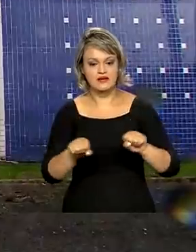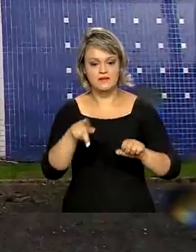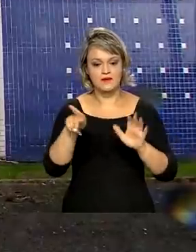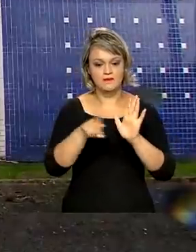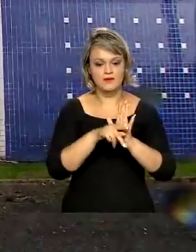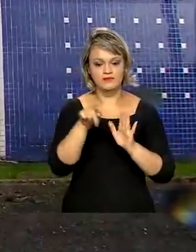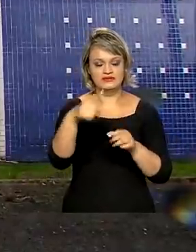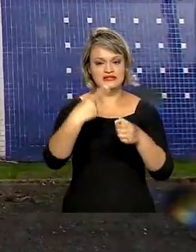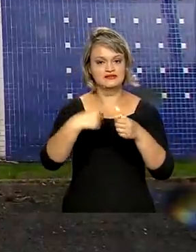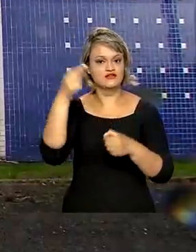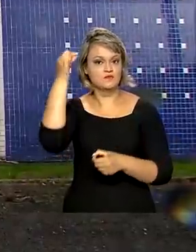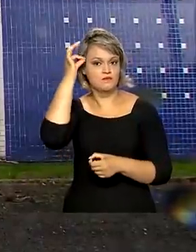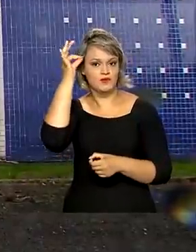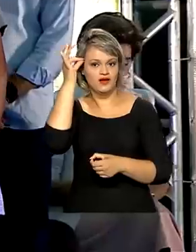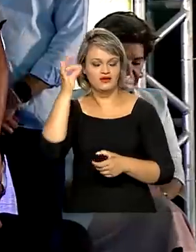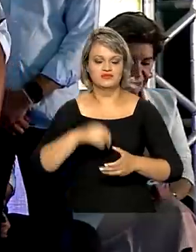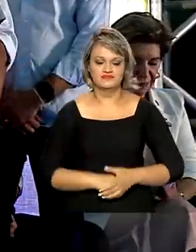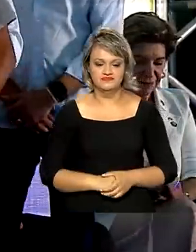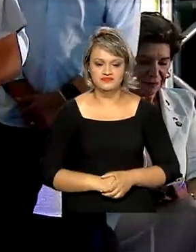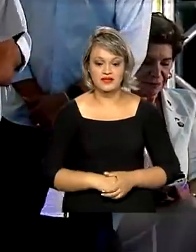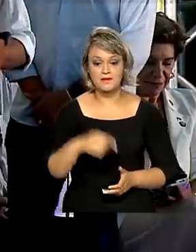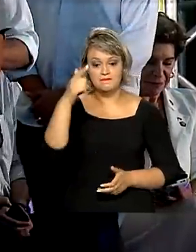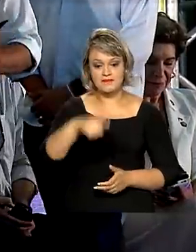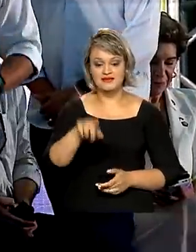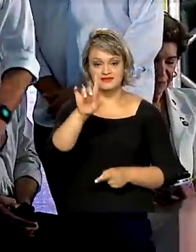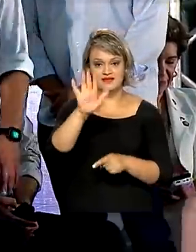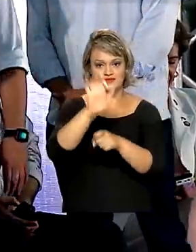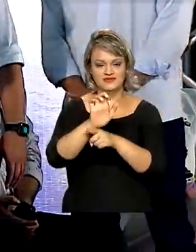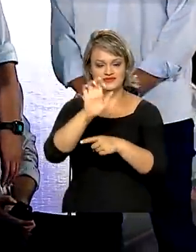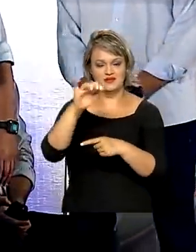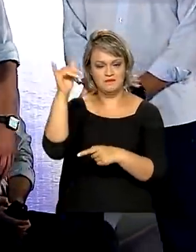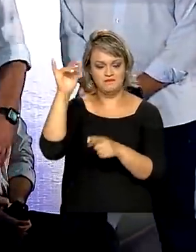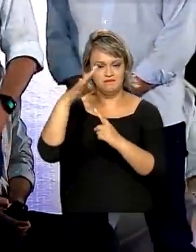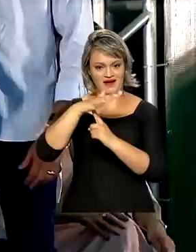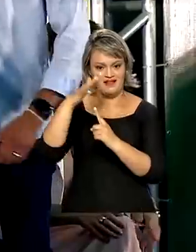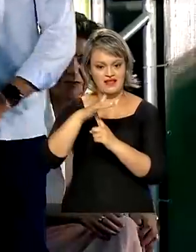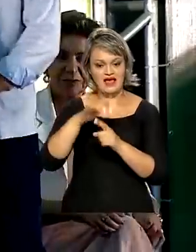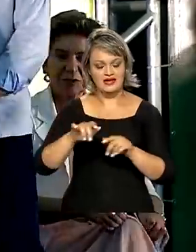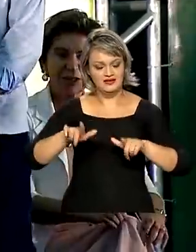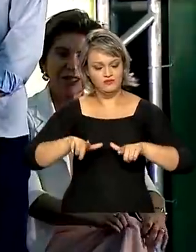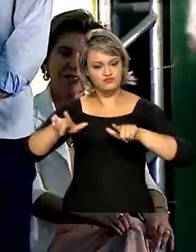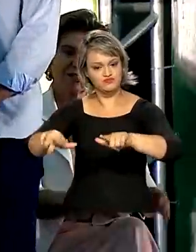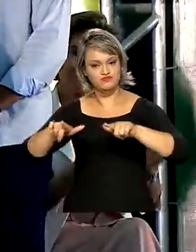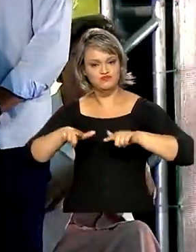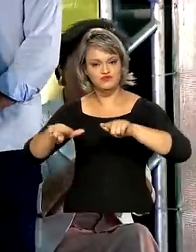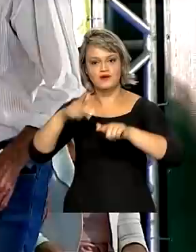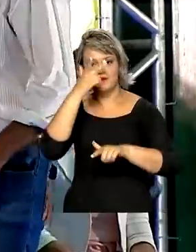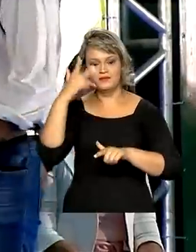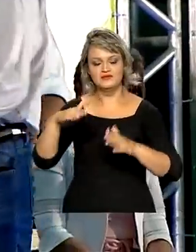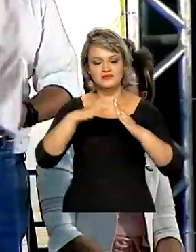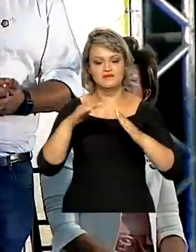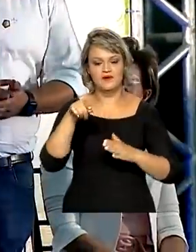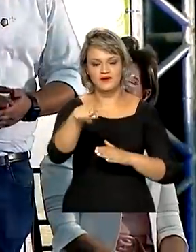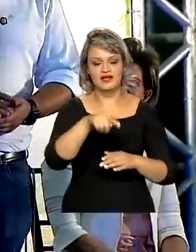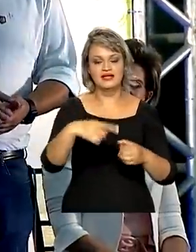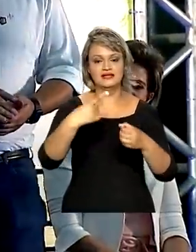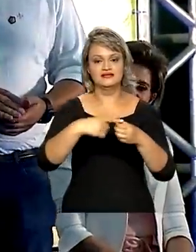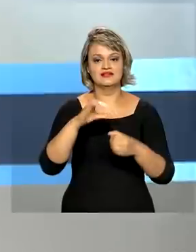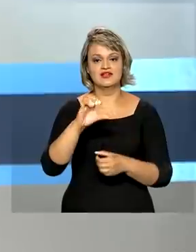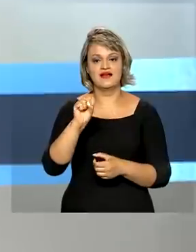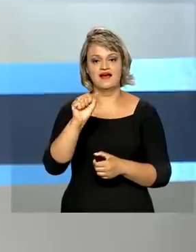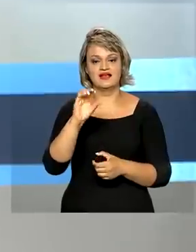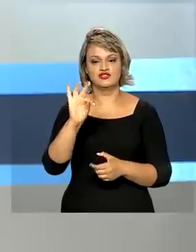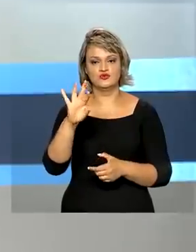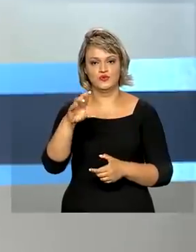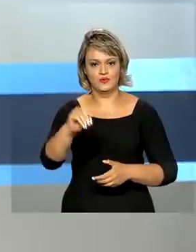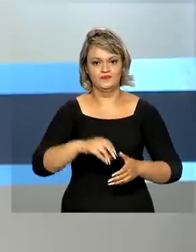água de Ponta Grossa. Também no estado, participou da entrega de títulos rurais para assentados do município de Castro.